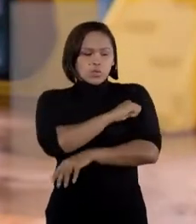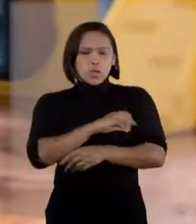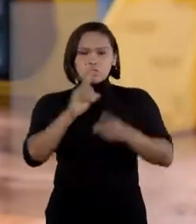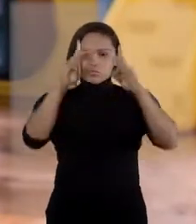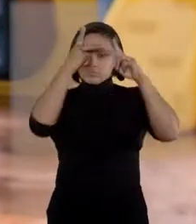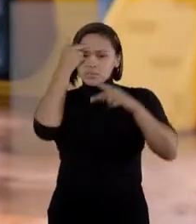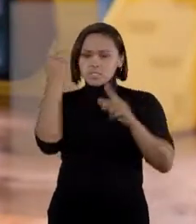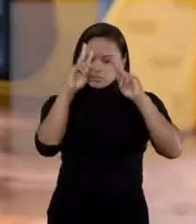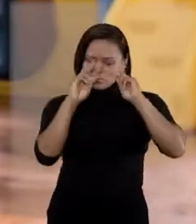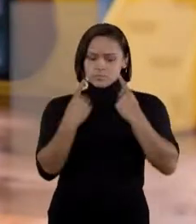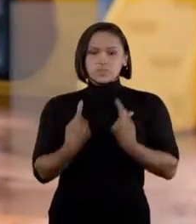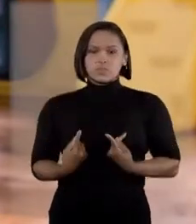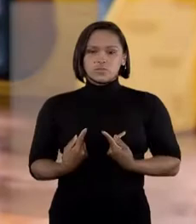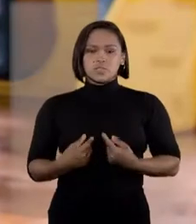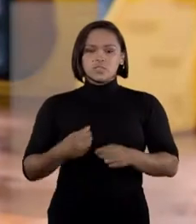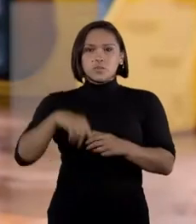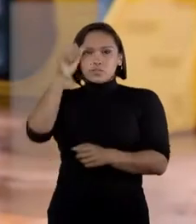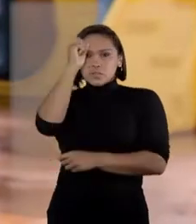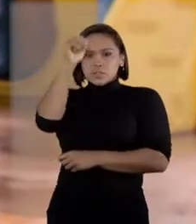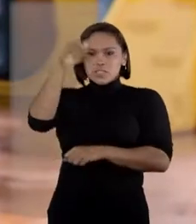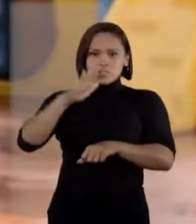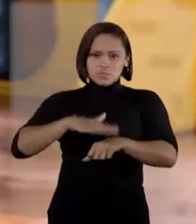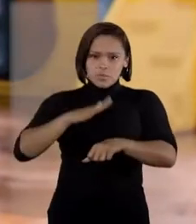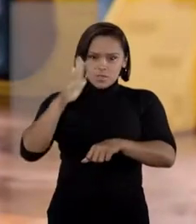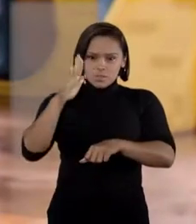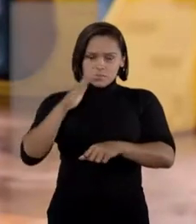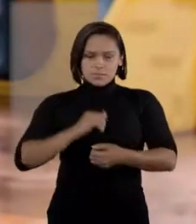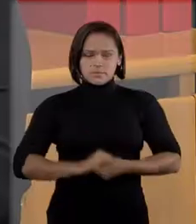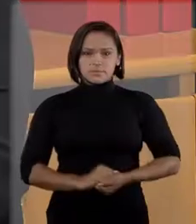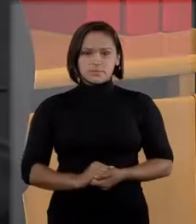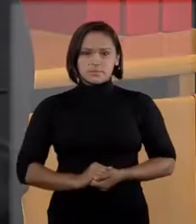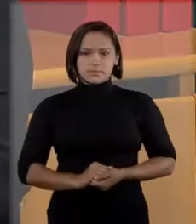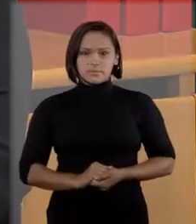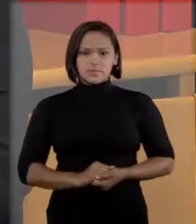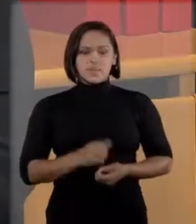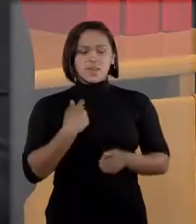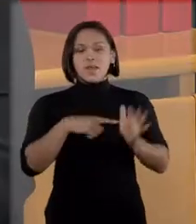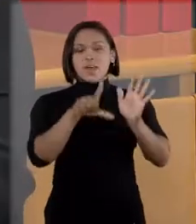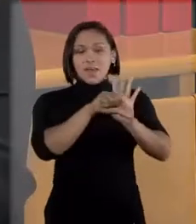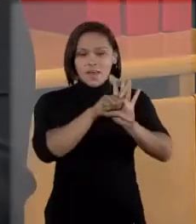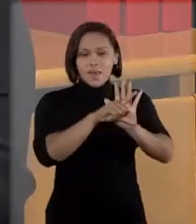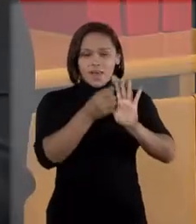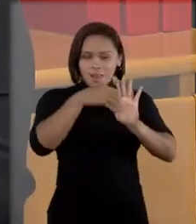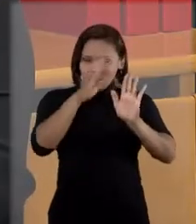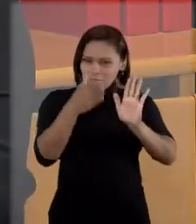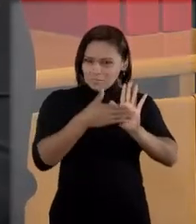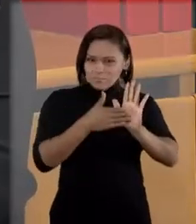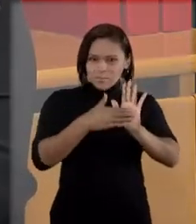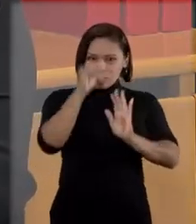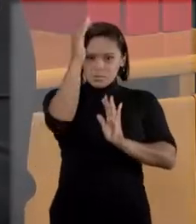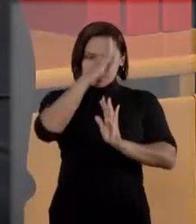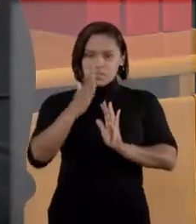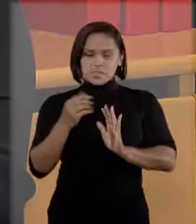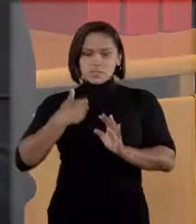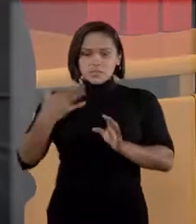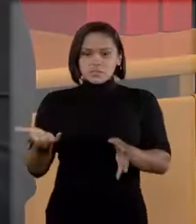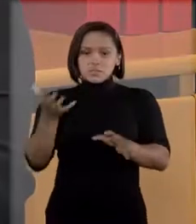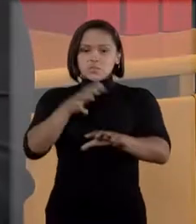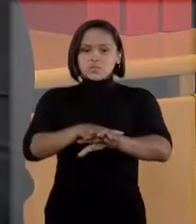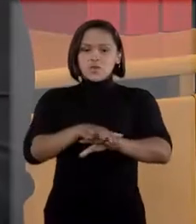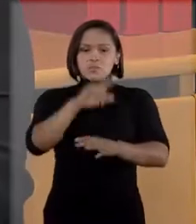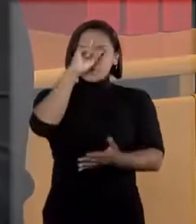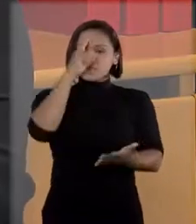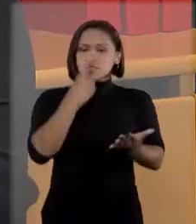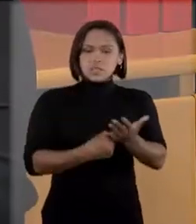deficiência ou altas habilidades, os chamados superdotados. A Lei Brasileira de Inclusão, ela determina que